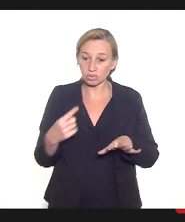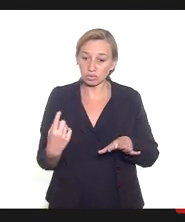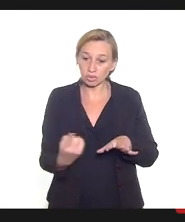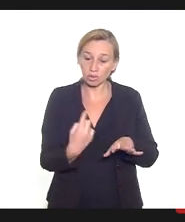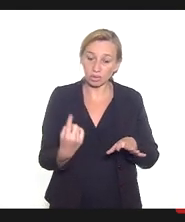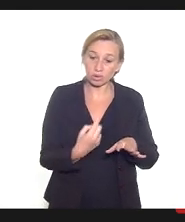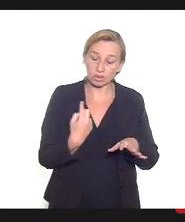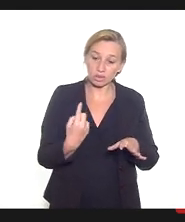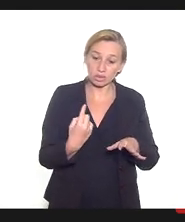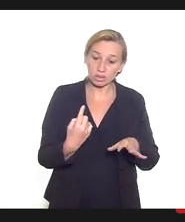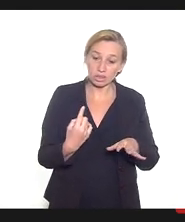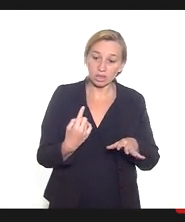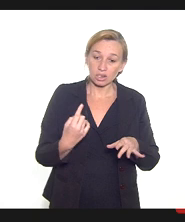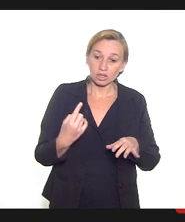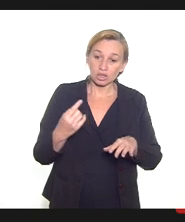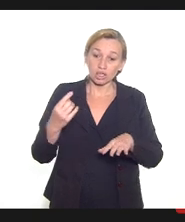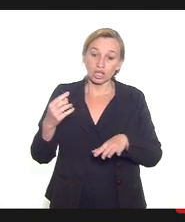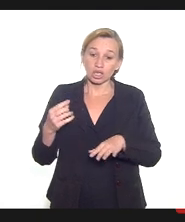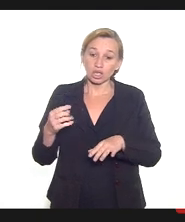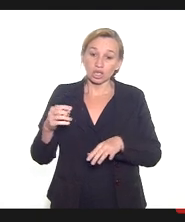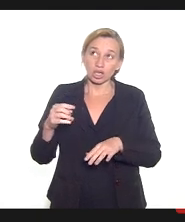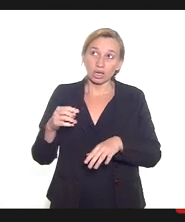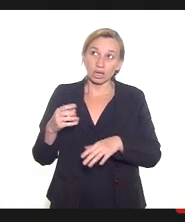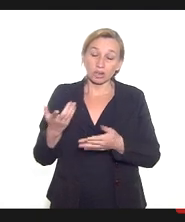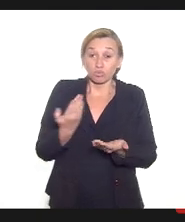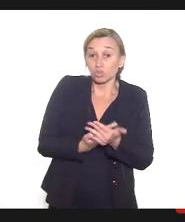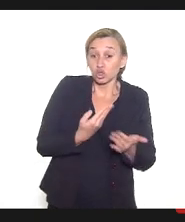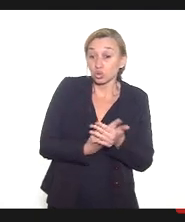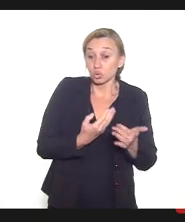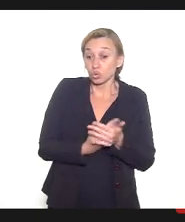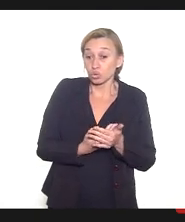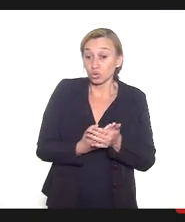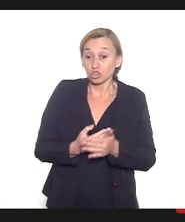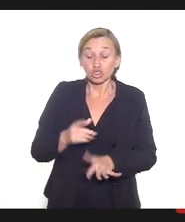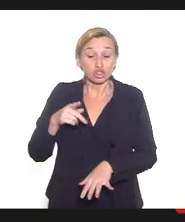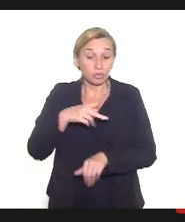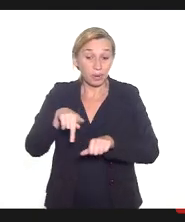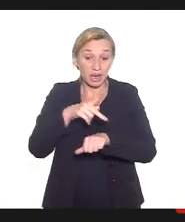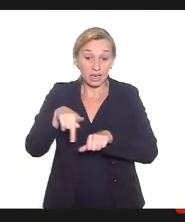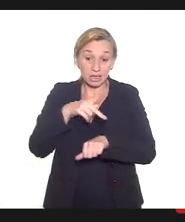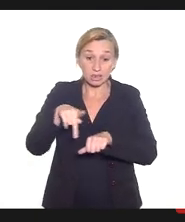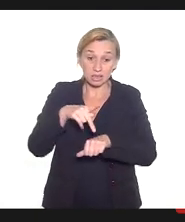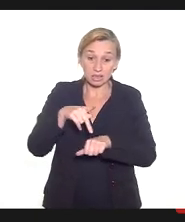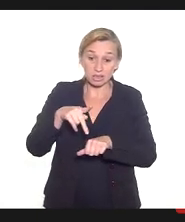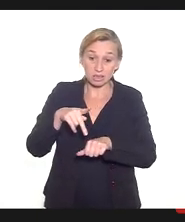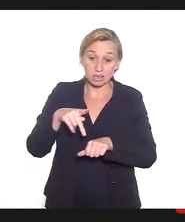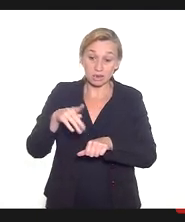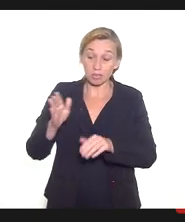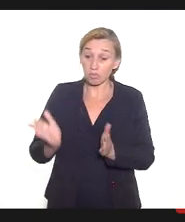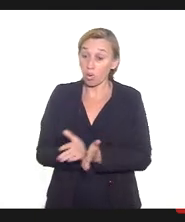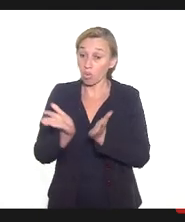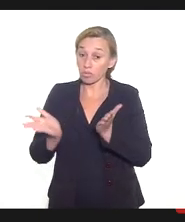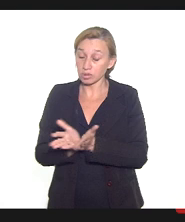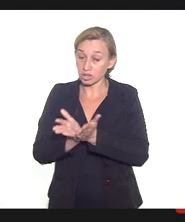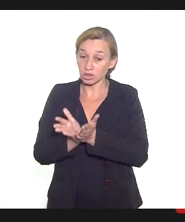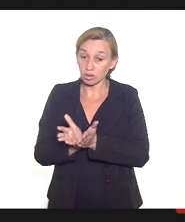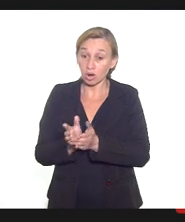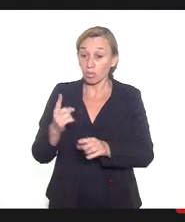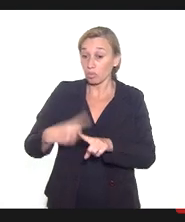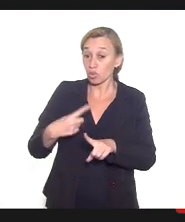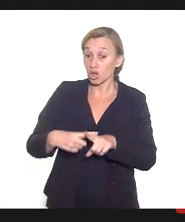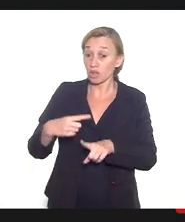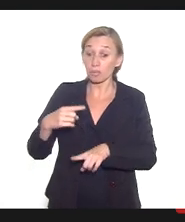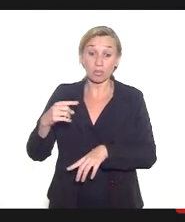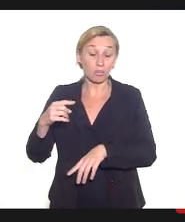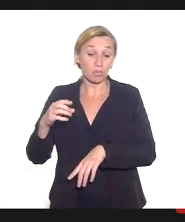em países de baixa e média renda. Porque, naquele momento, os países ricos não tinham nenhum caso de morte materna e